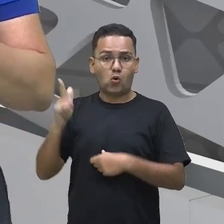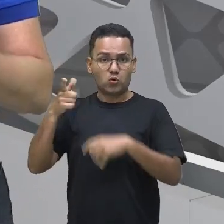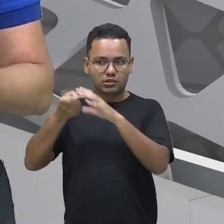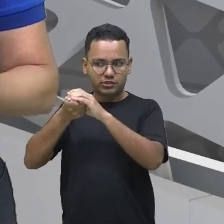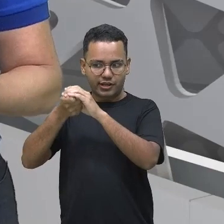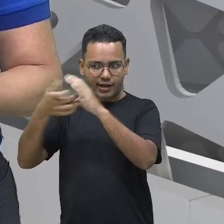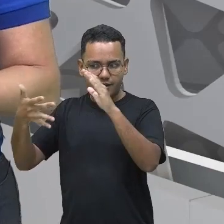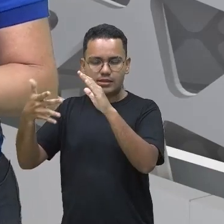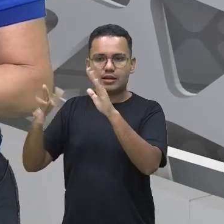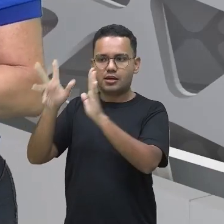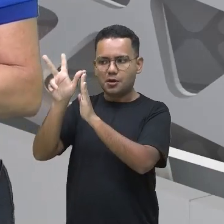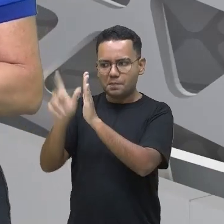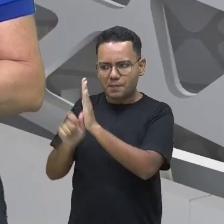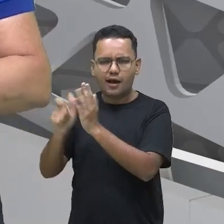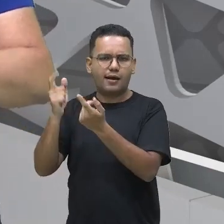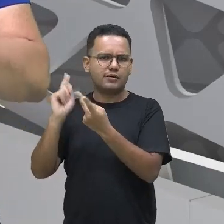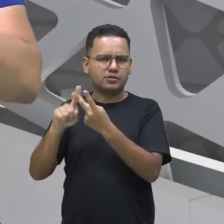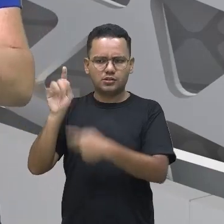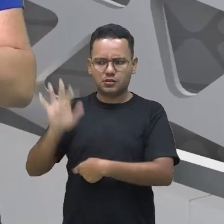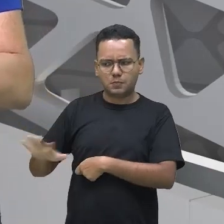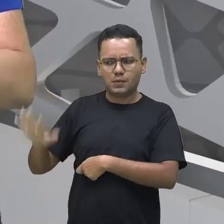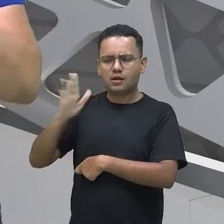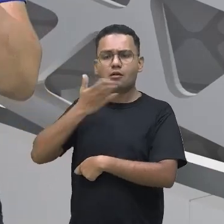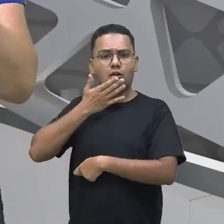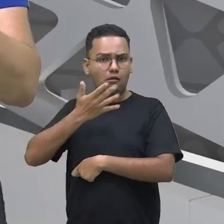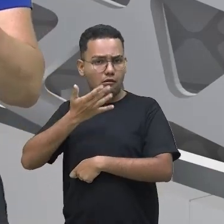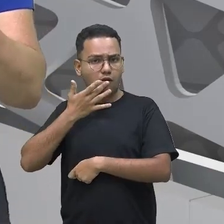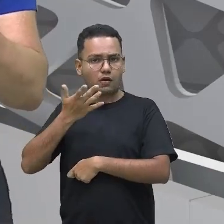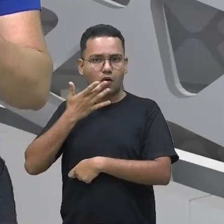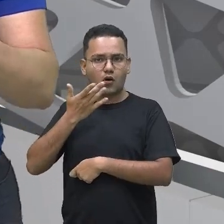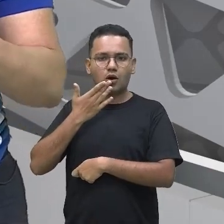símbolos, cores, para